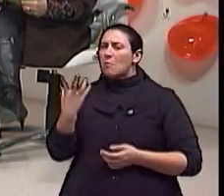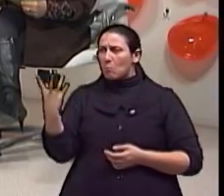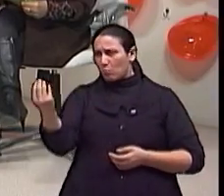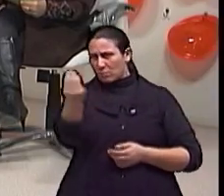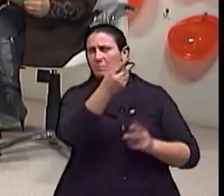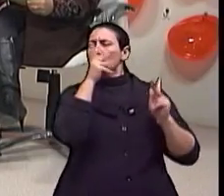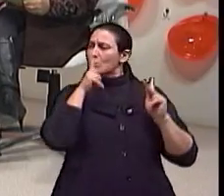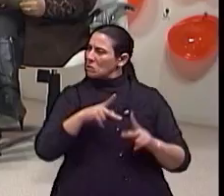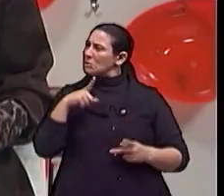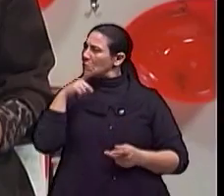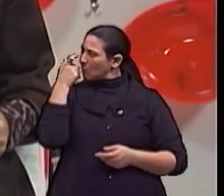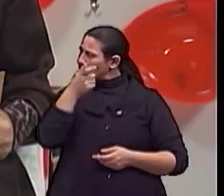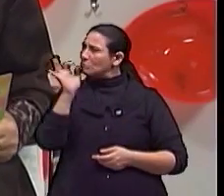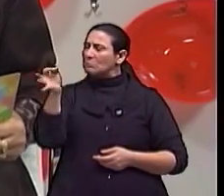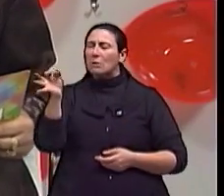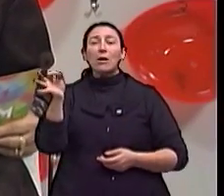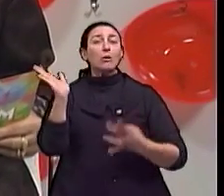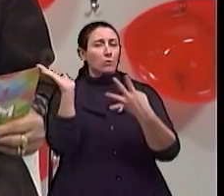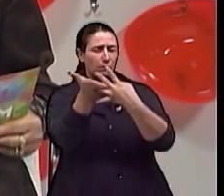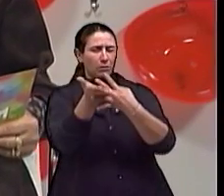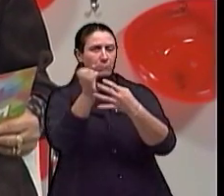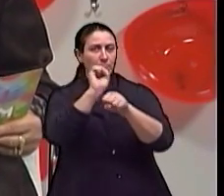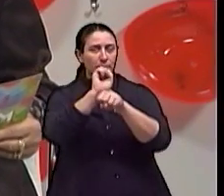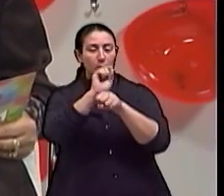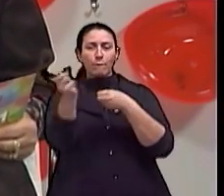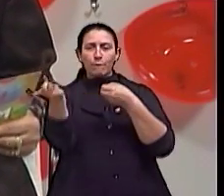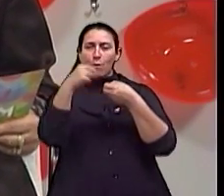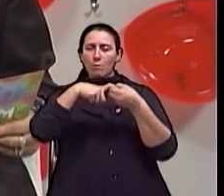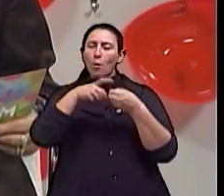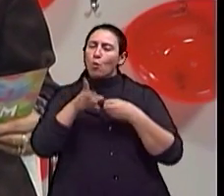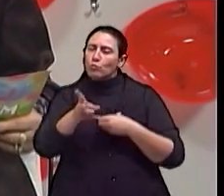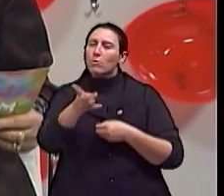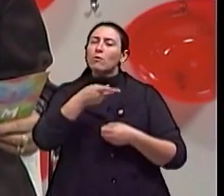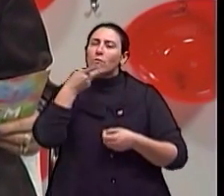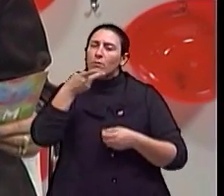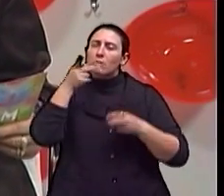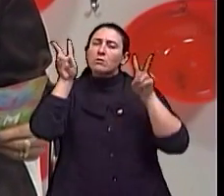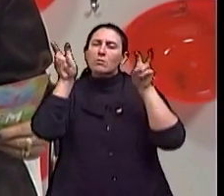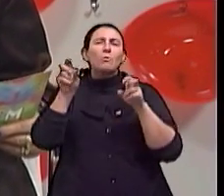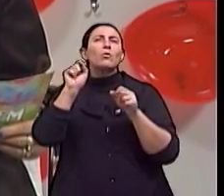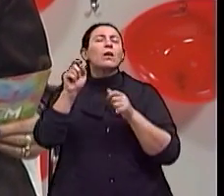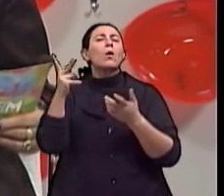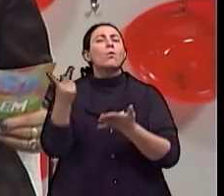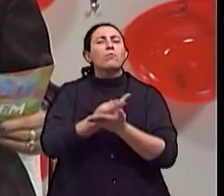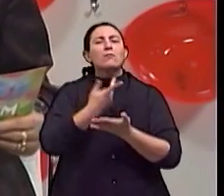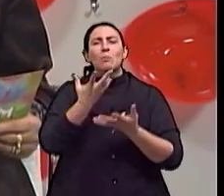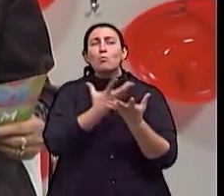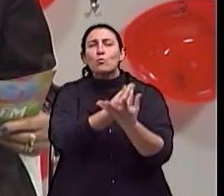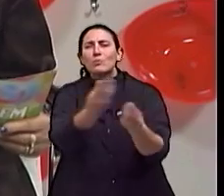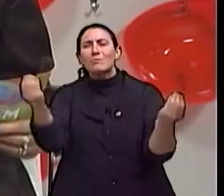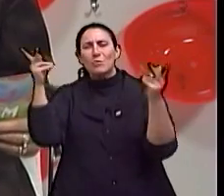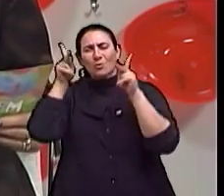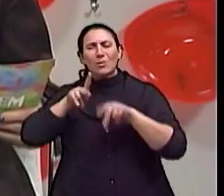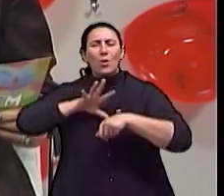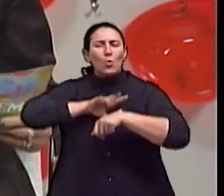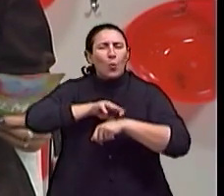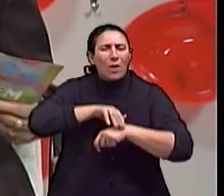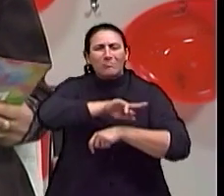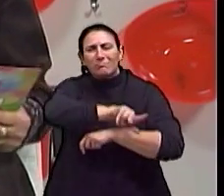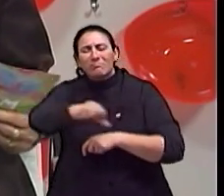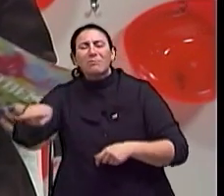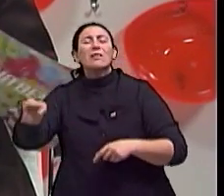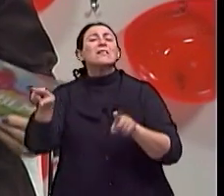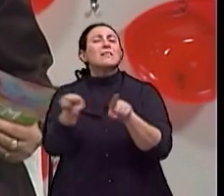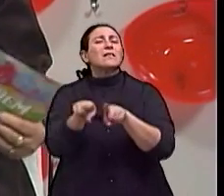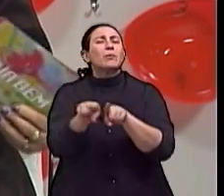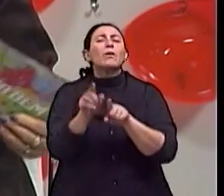o interesse. Nós vamos um pequeno intervalo, a gente volta depois para conversarmos exatamente da incidência na nossa população desse tipo de doença, de